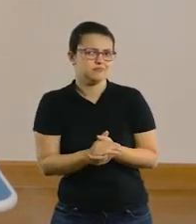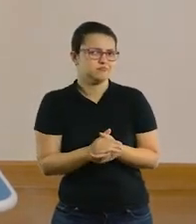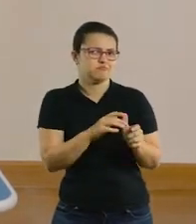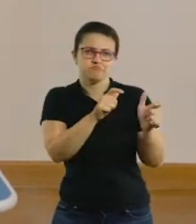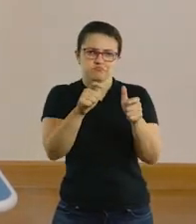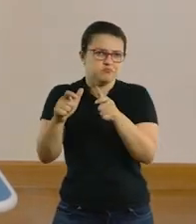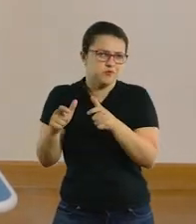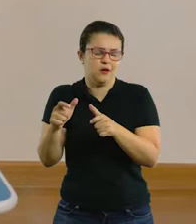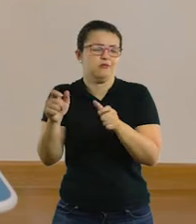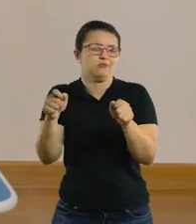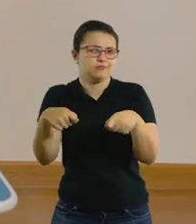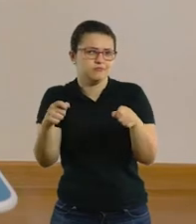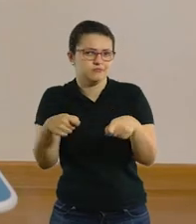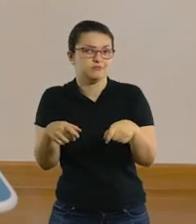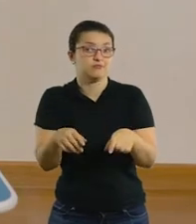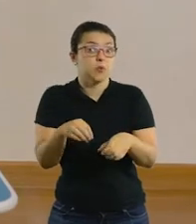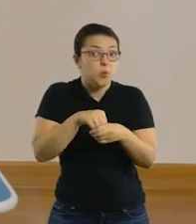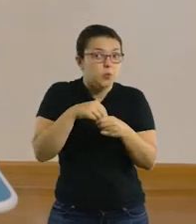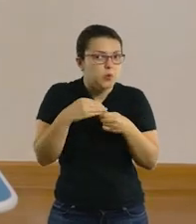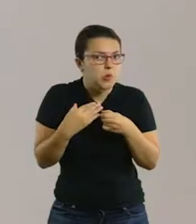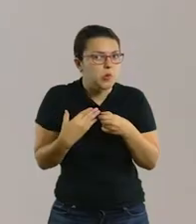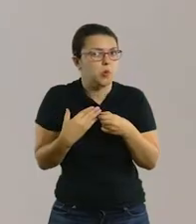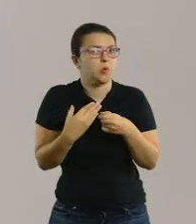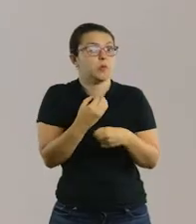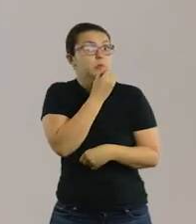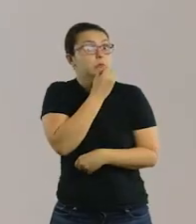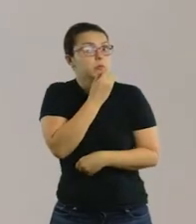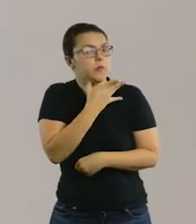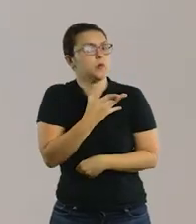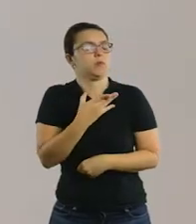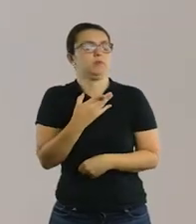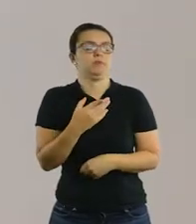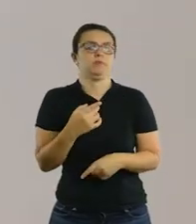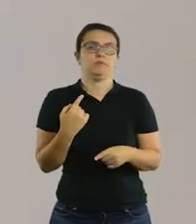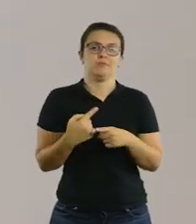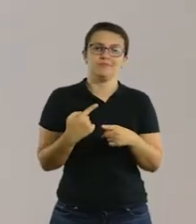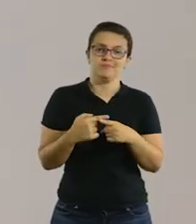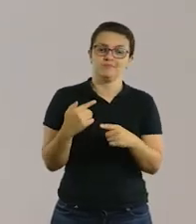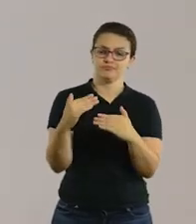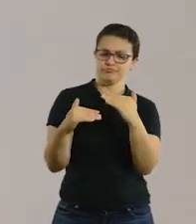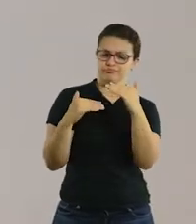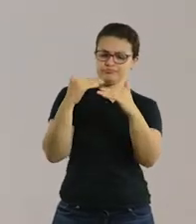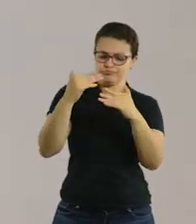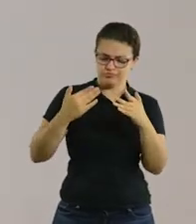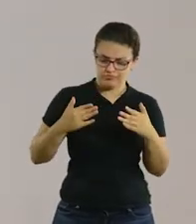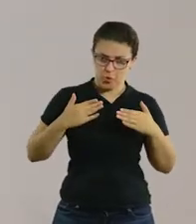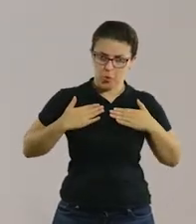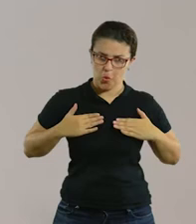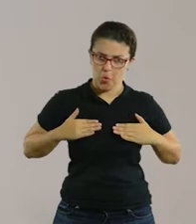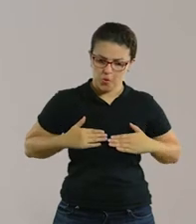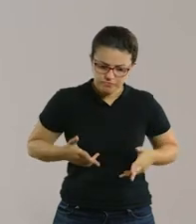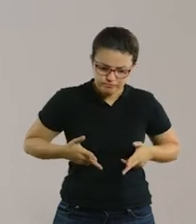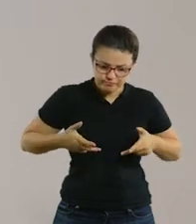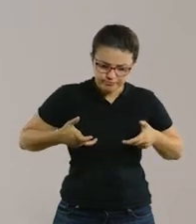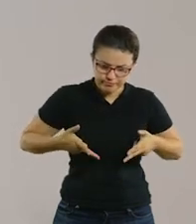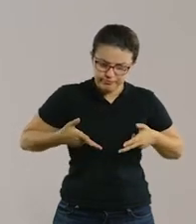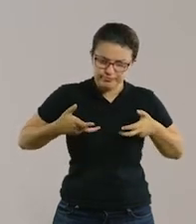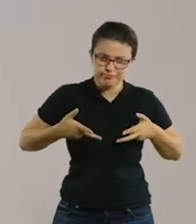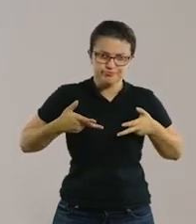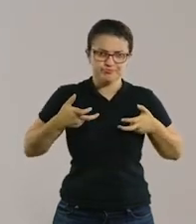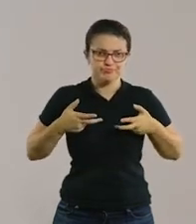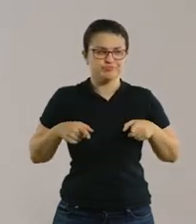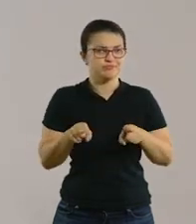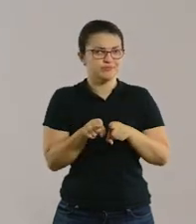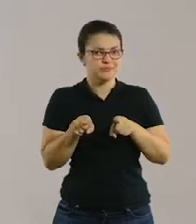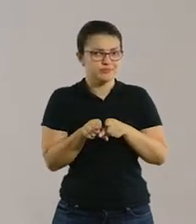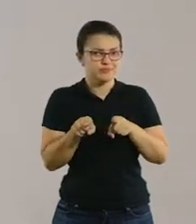tiver disponível, e ela é bem rica em conteúdo. A criança vai desenvolver melhor o seu esquema corporal e também vai conseguir trabalhar